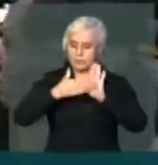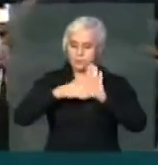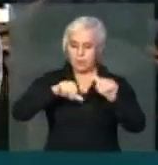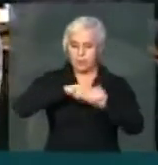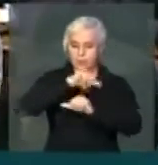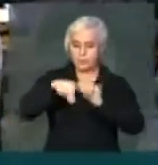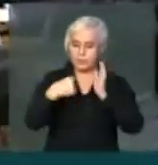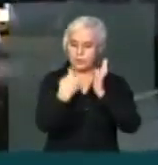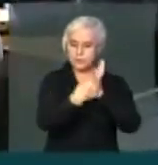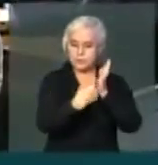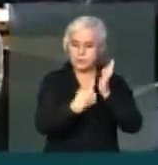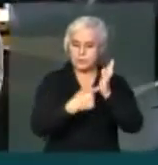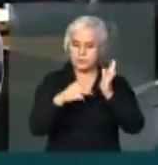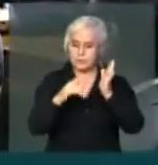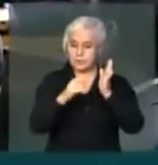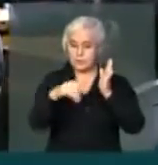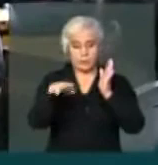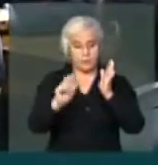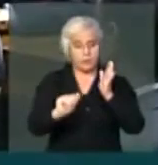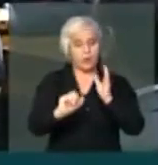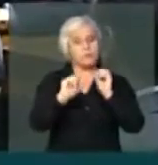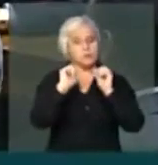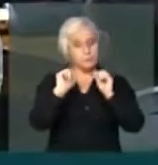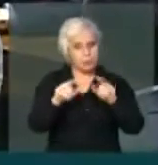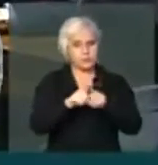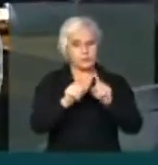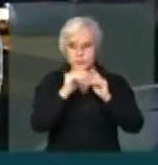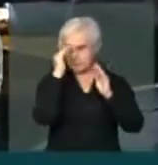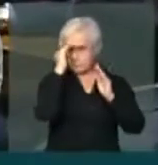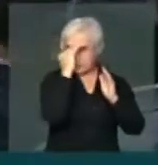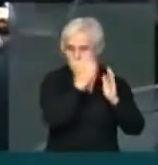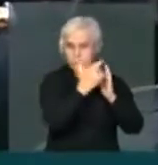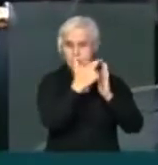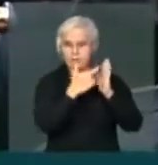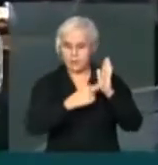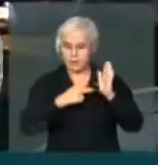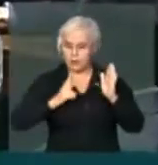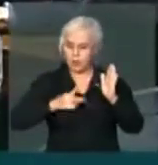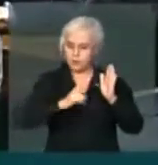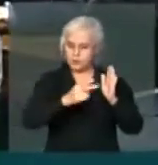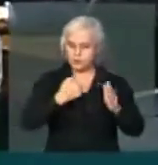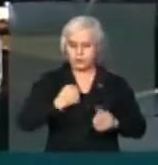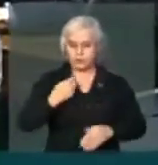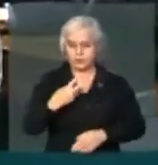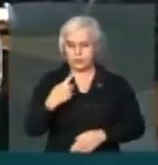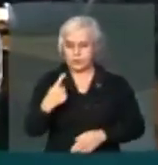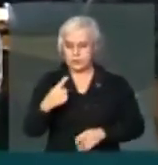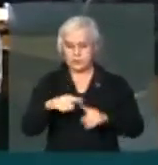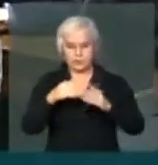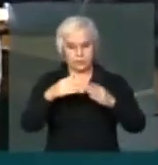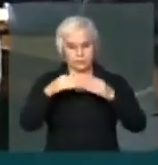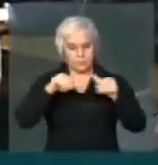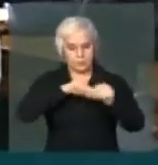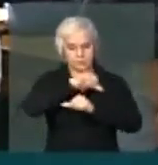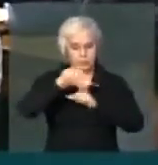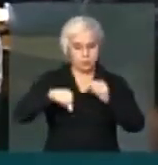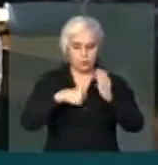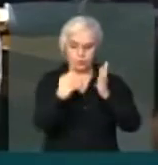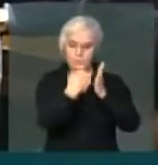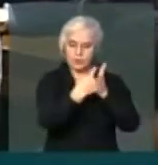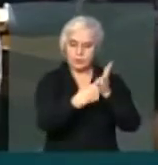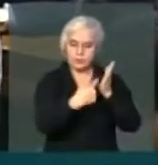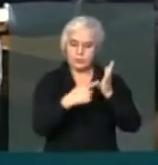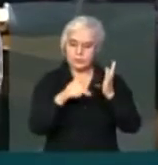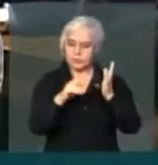de pauta que é absolutamente regimental. Ele mantém o 31, mas ele propõe uma alteração de pauta